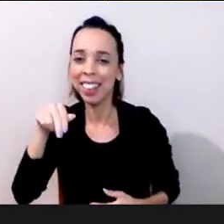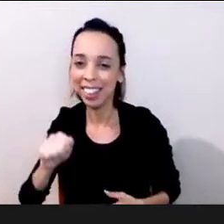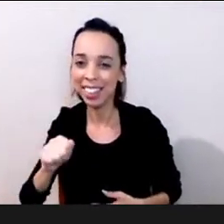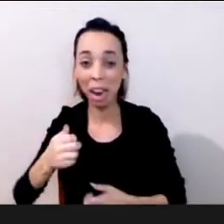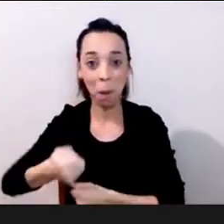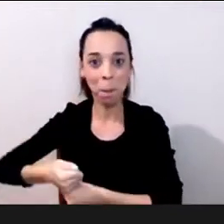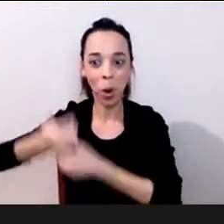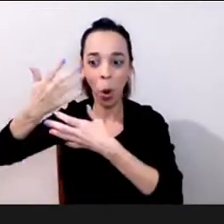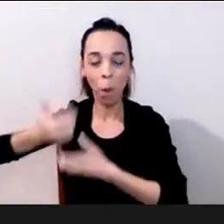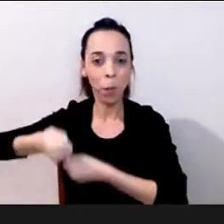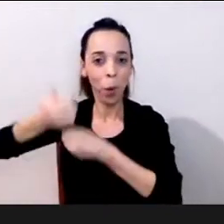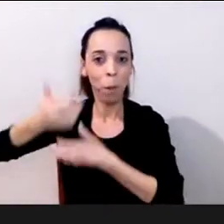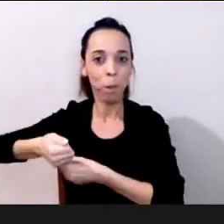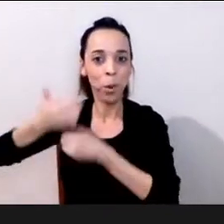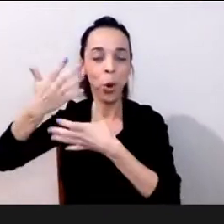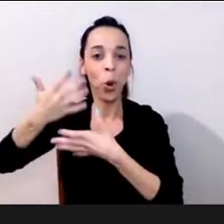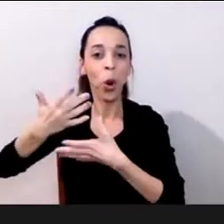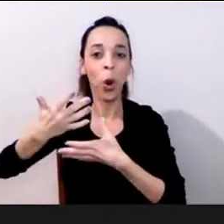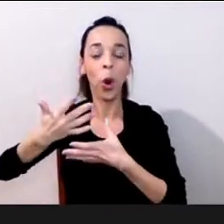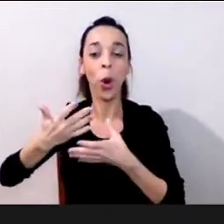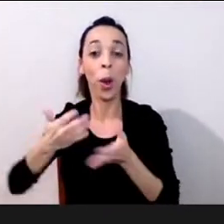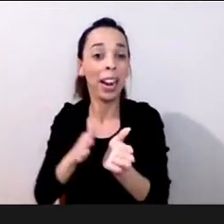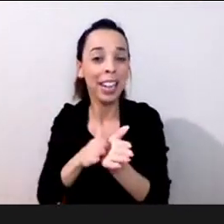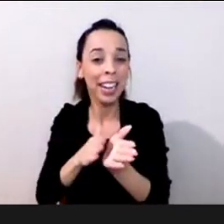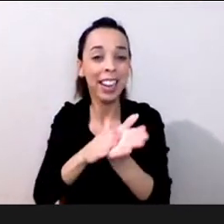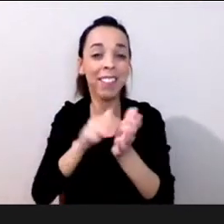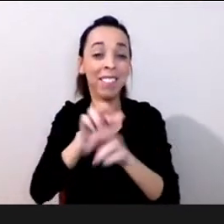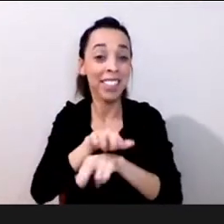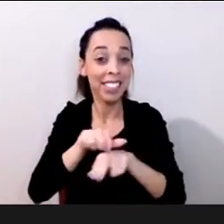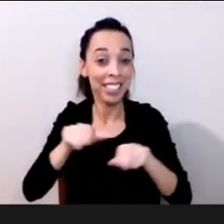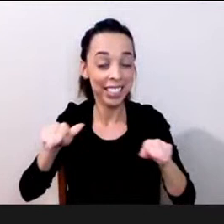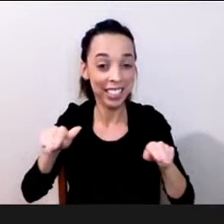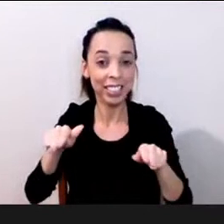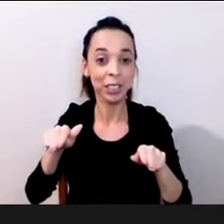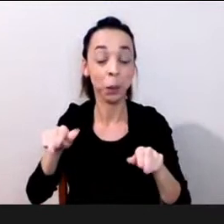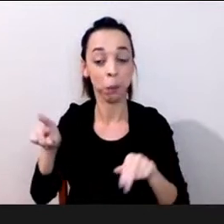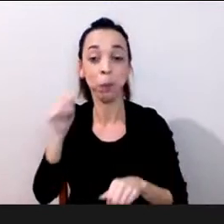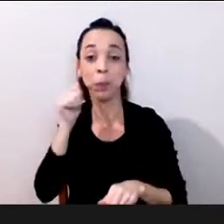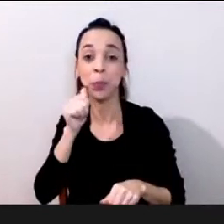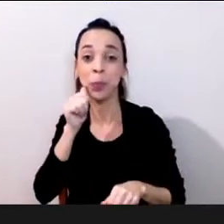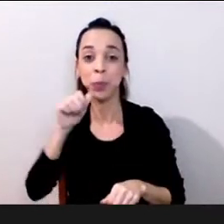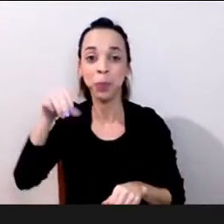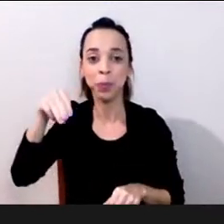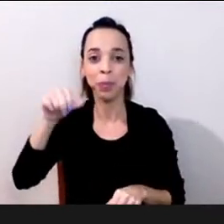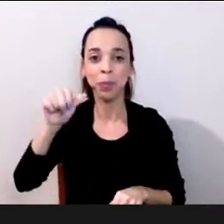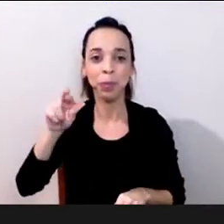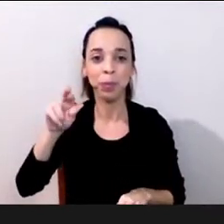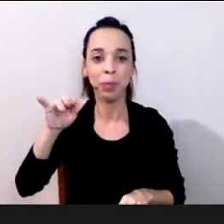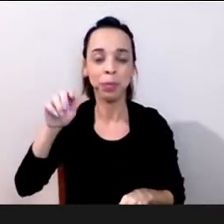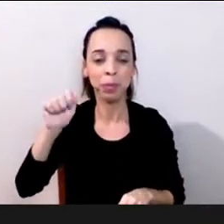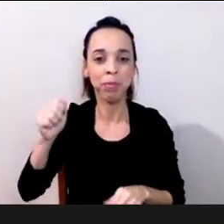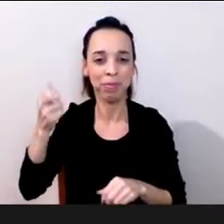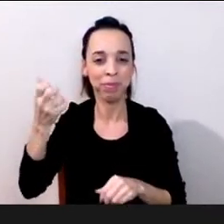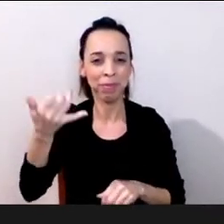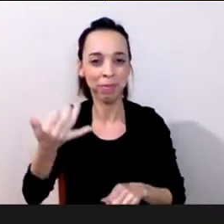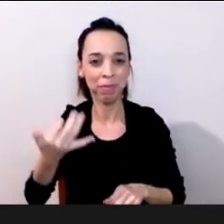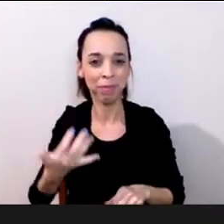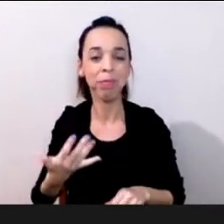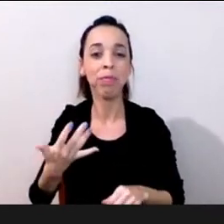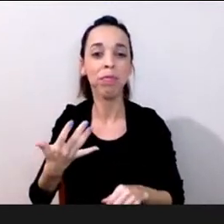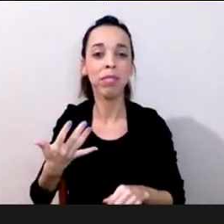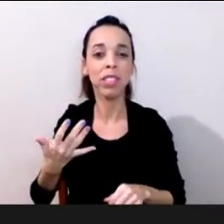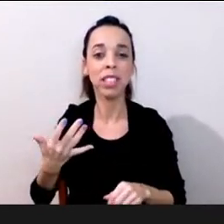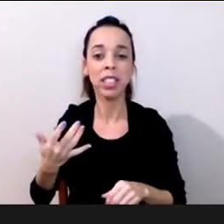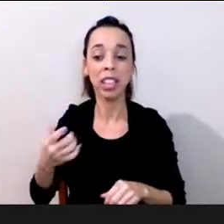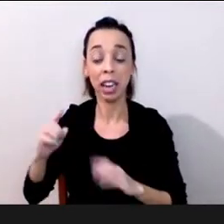aqui eu gostaria de mencionar alguns da Márcia Napolitano que humanizar o espaço escolar é fundamental não somente para os alunos